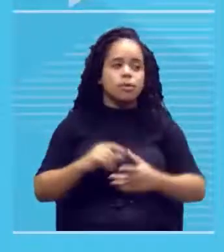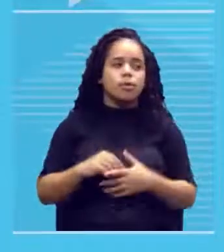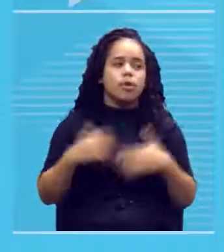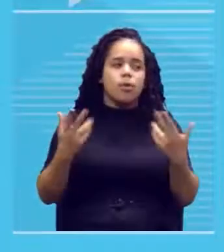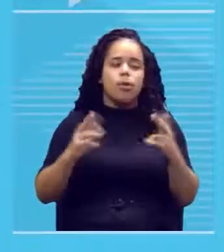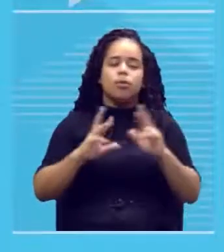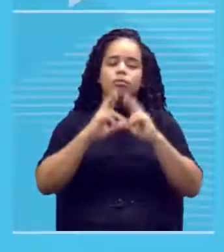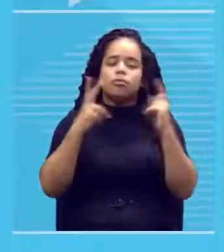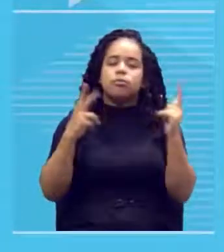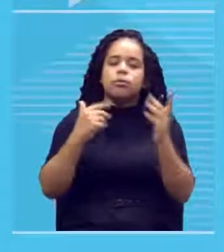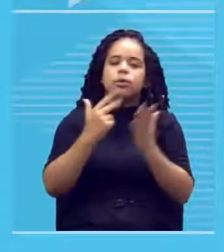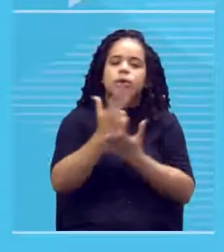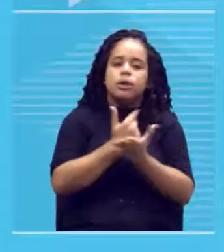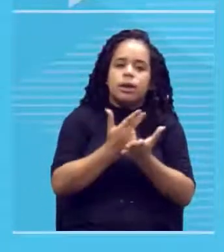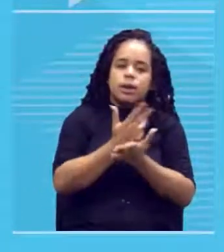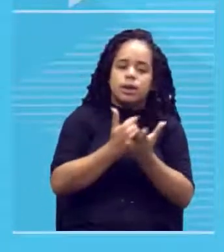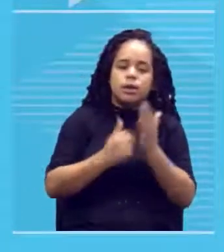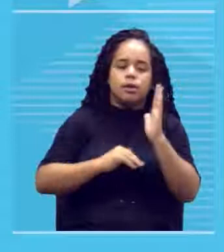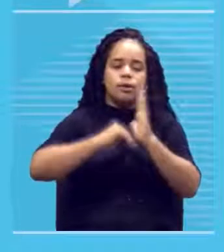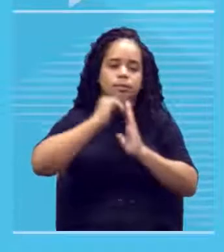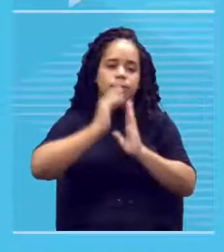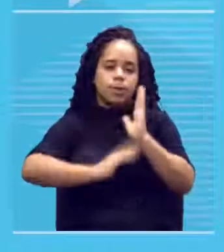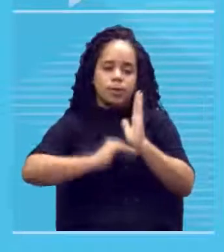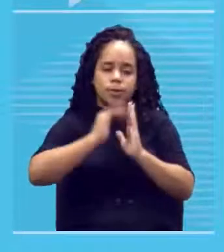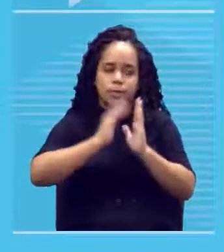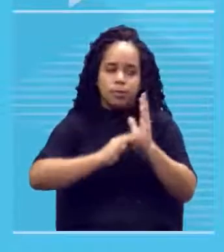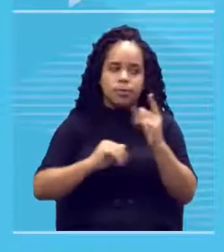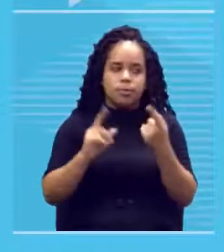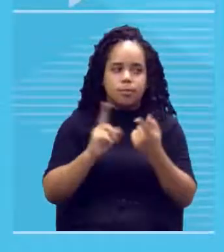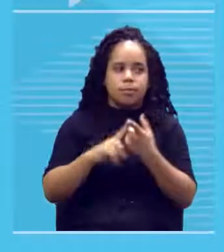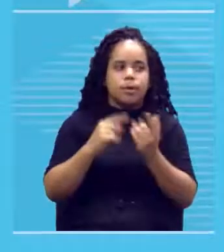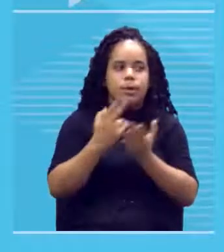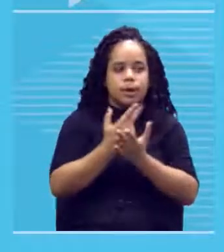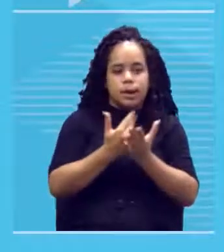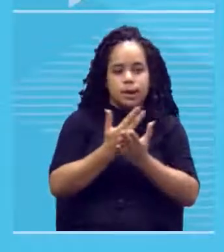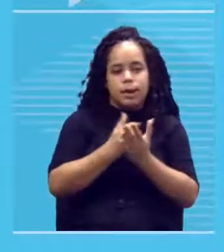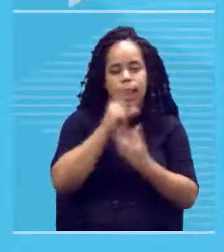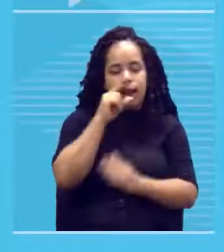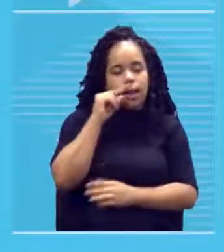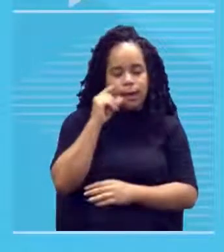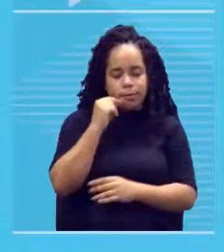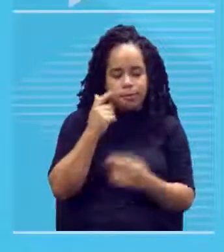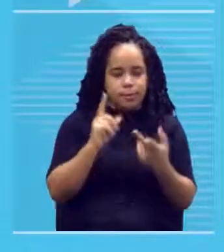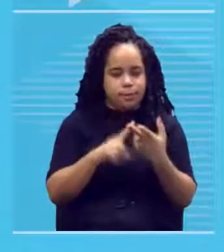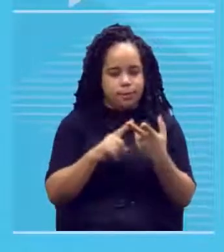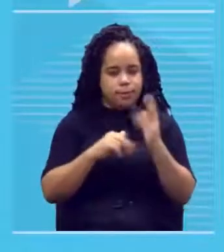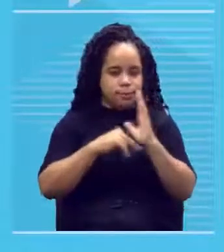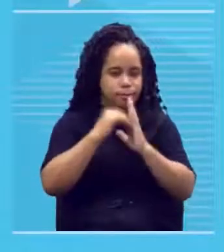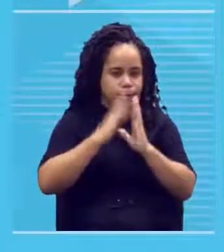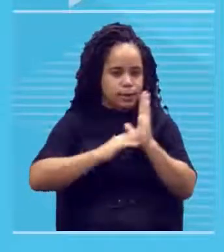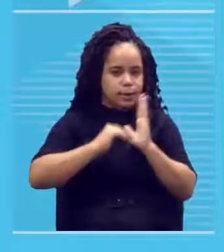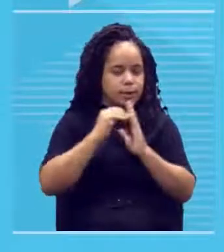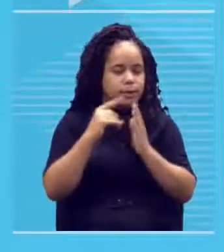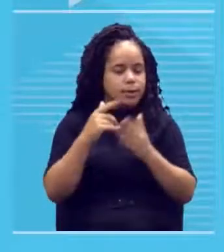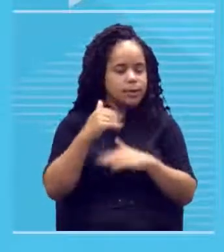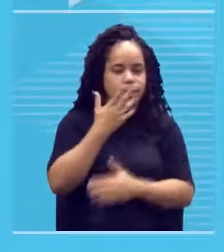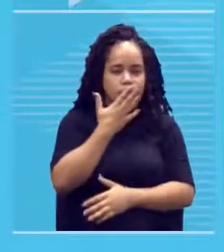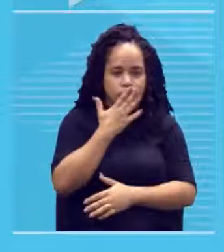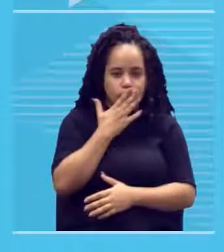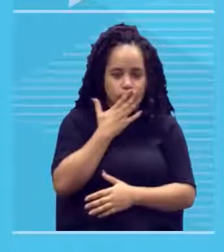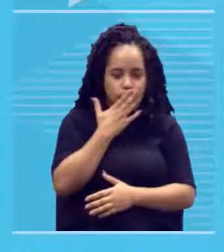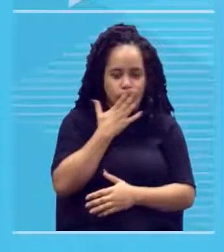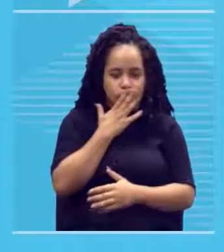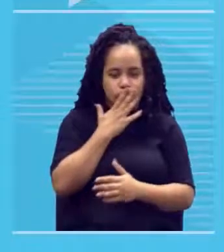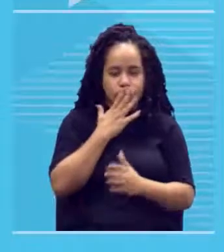desenho e pintura? ah professor desenhar é com lápis pintar é com tinta o que difere